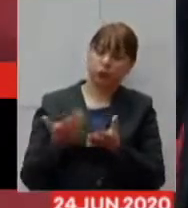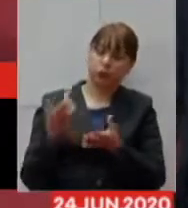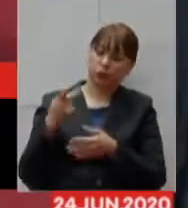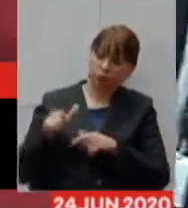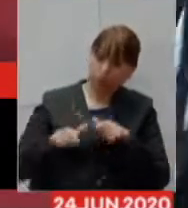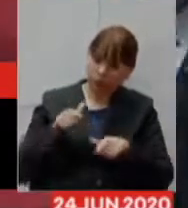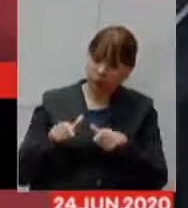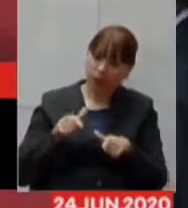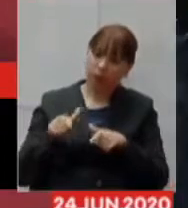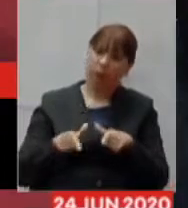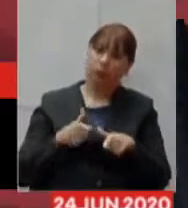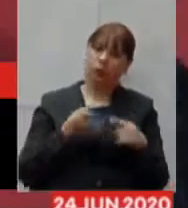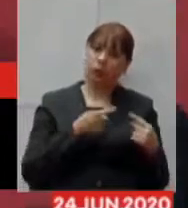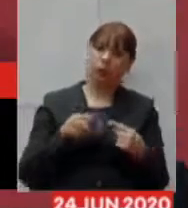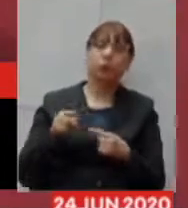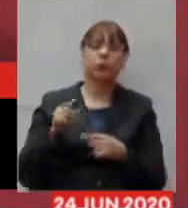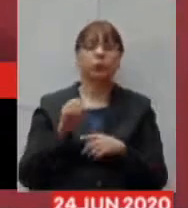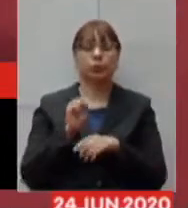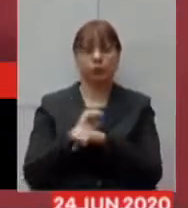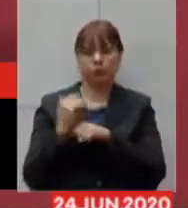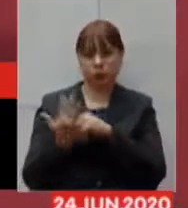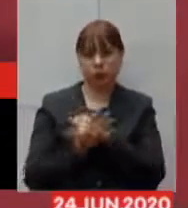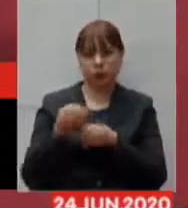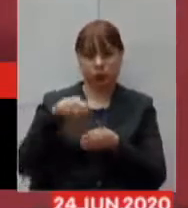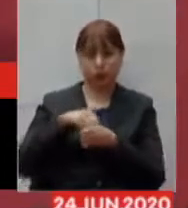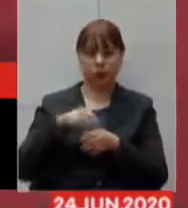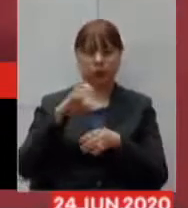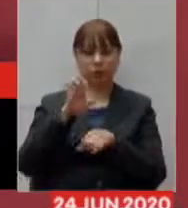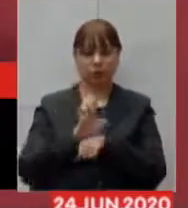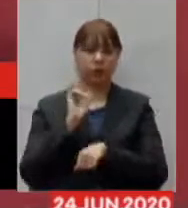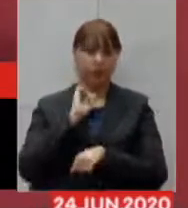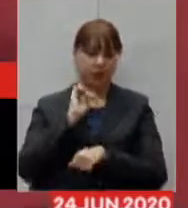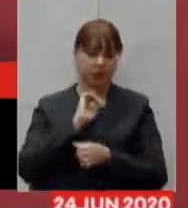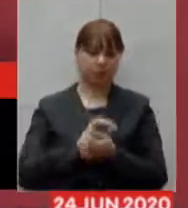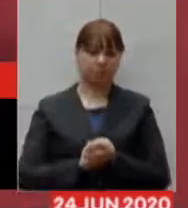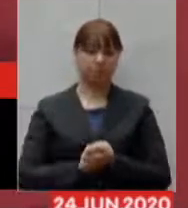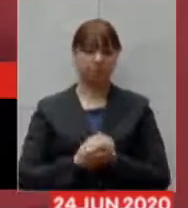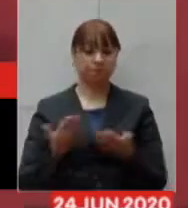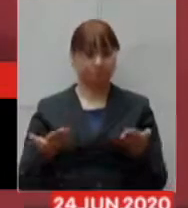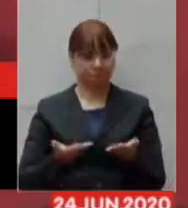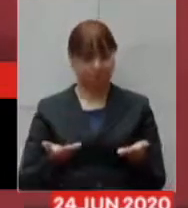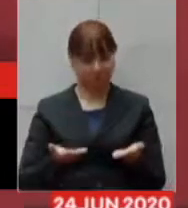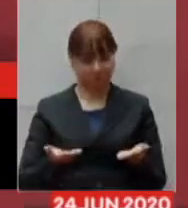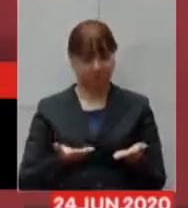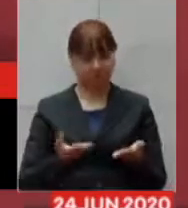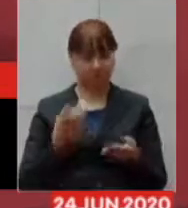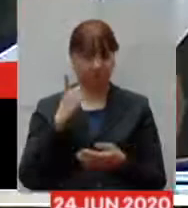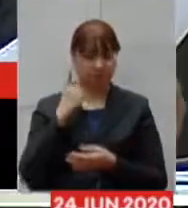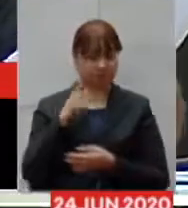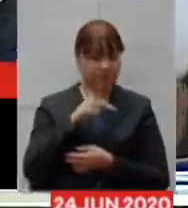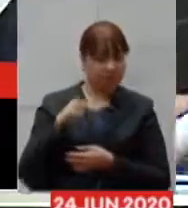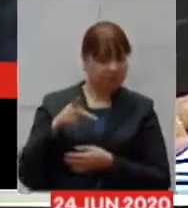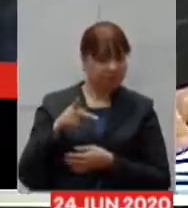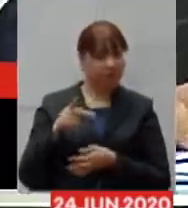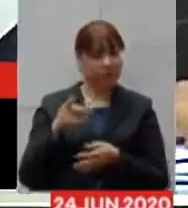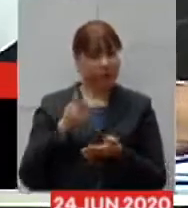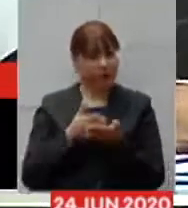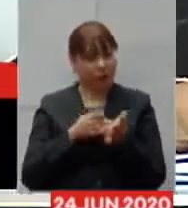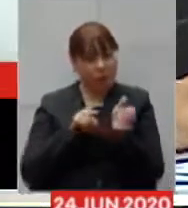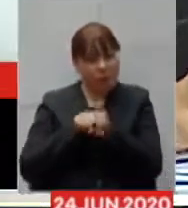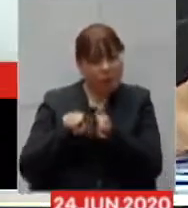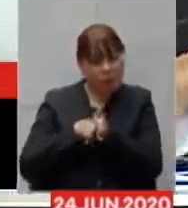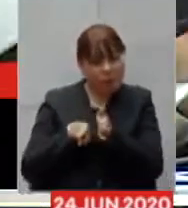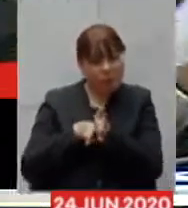enfrentamento da Covid aqui no nosso estado eu vou agora meu caro presidente fazer algumas perguntas